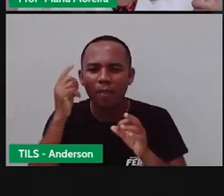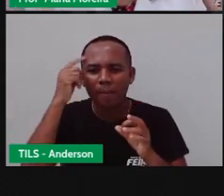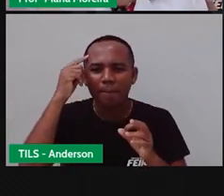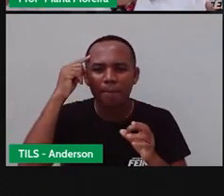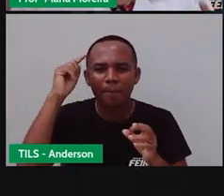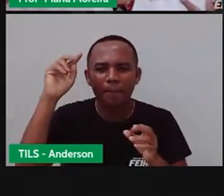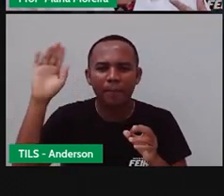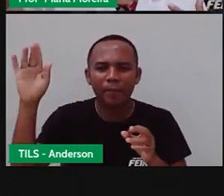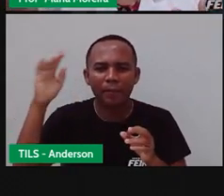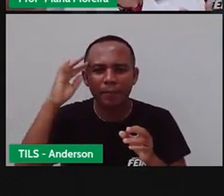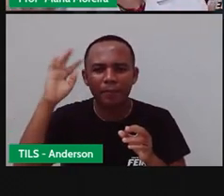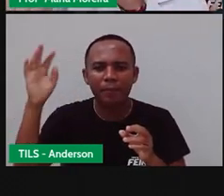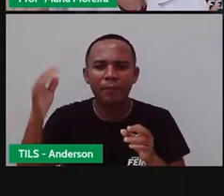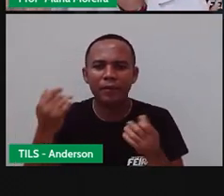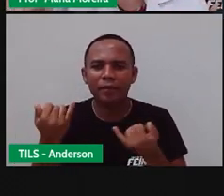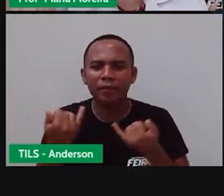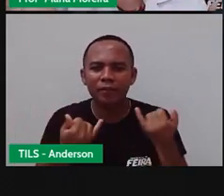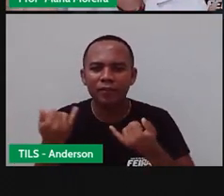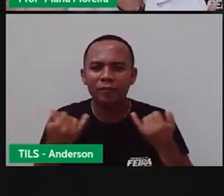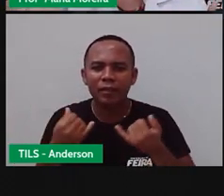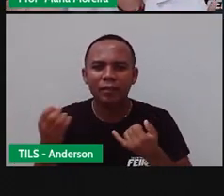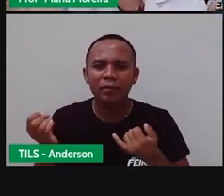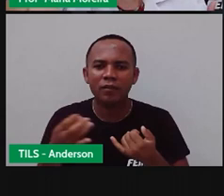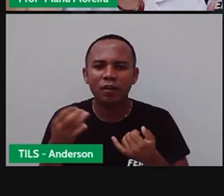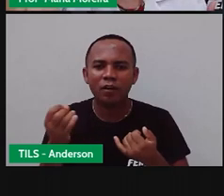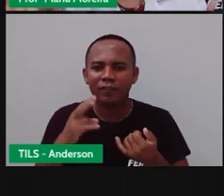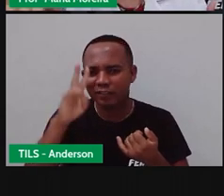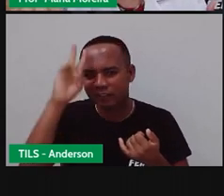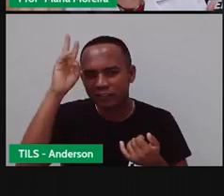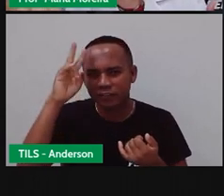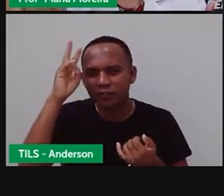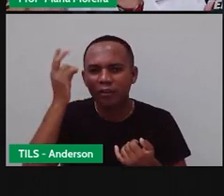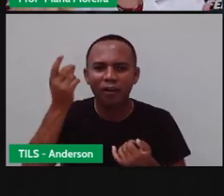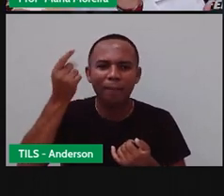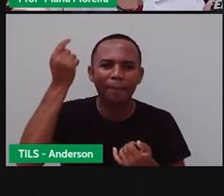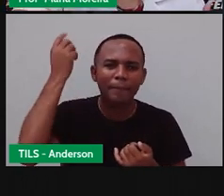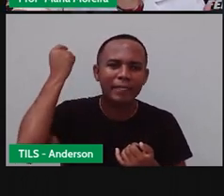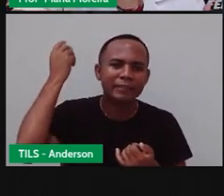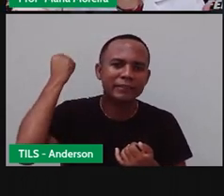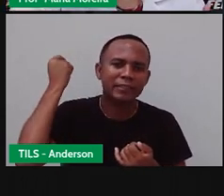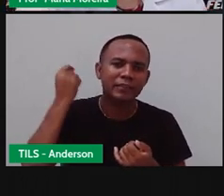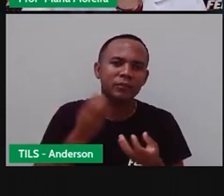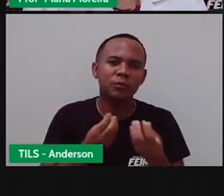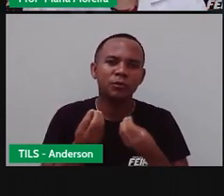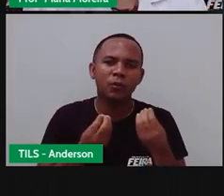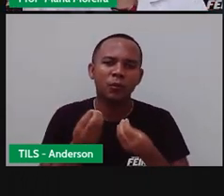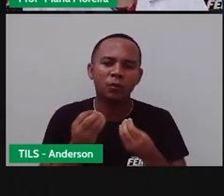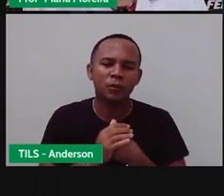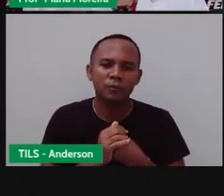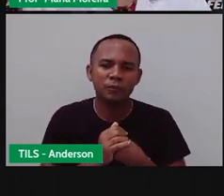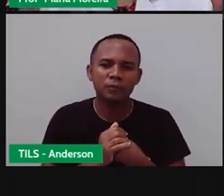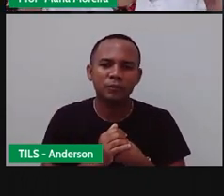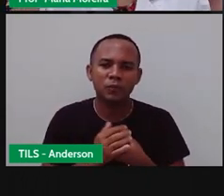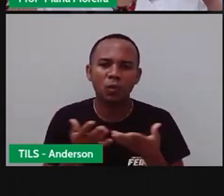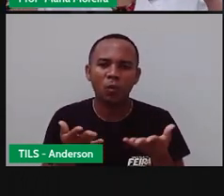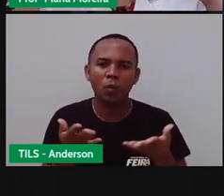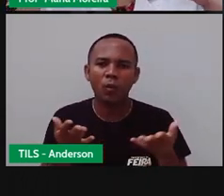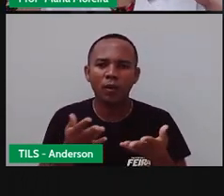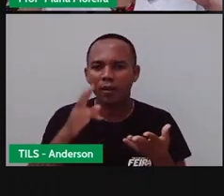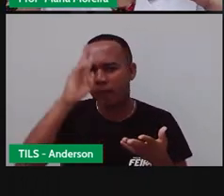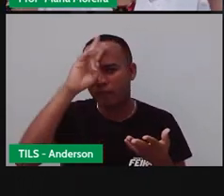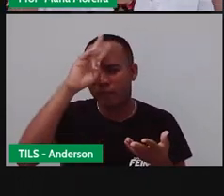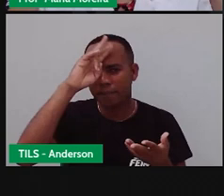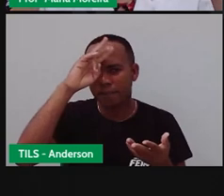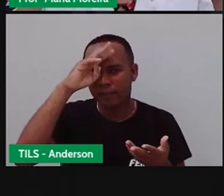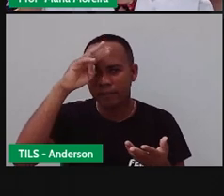A gente está trazendo o que? Uma informação que está aqui, um registro histórico, não é isso? Do passado, e a gente está trazendo o que? Lembranças do